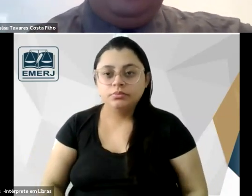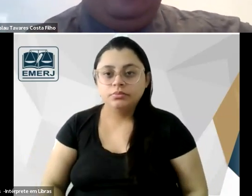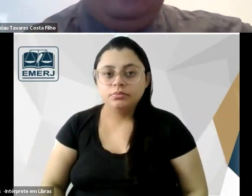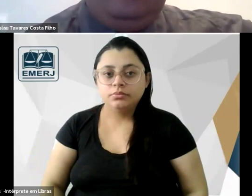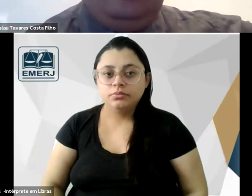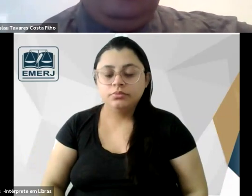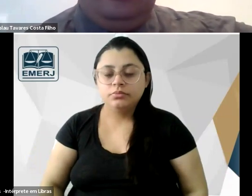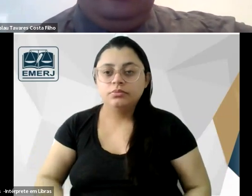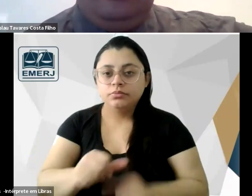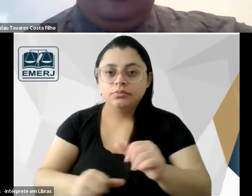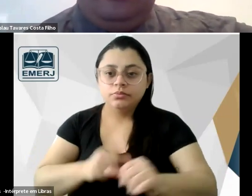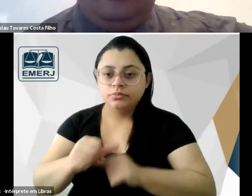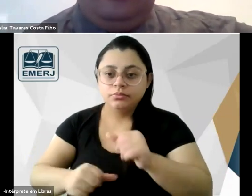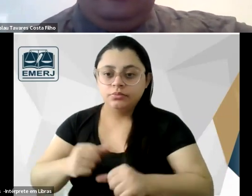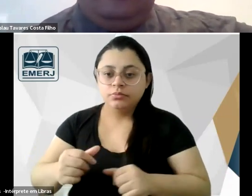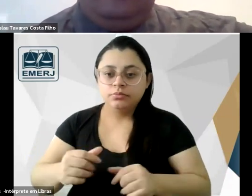cultural